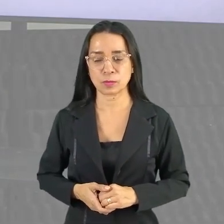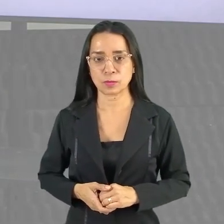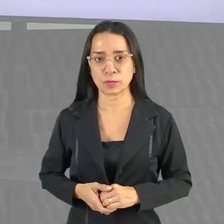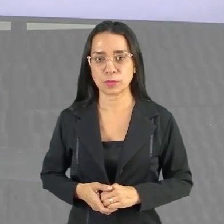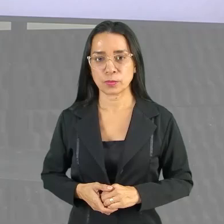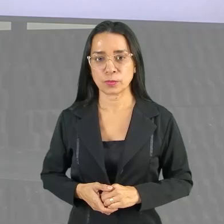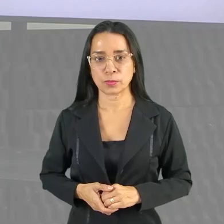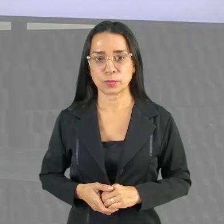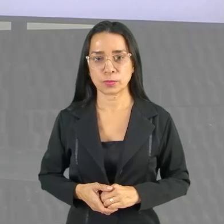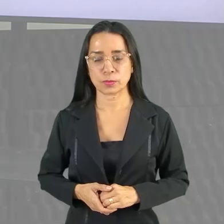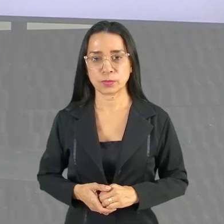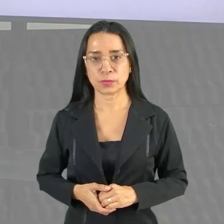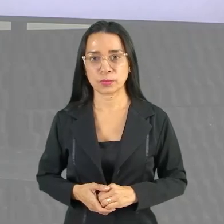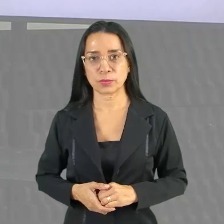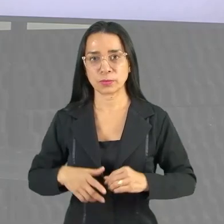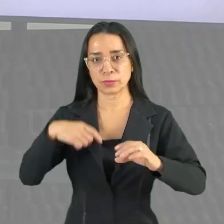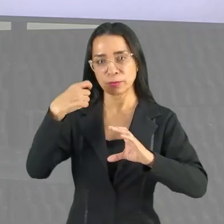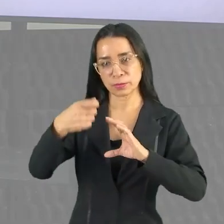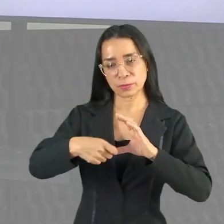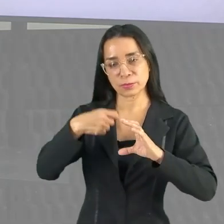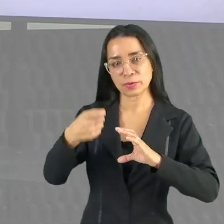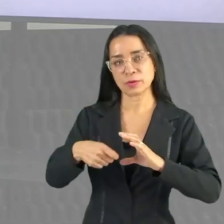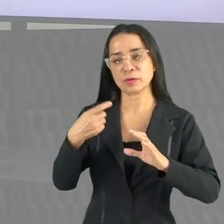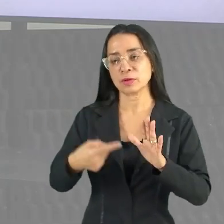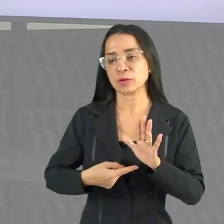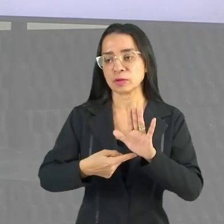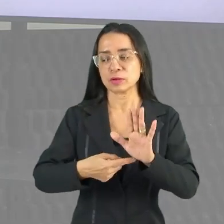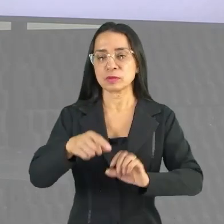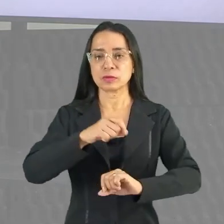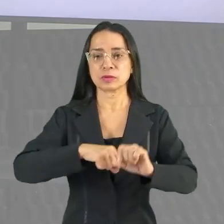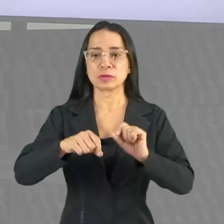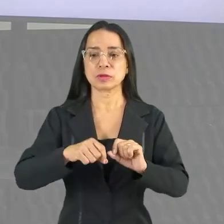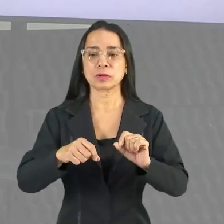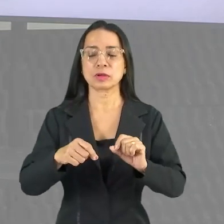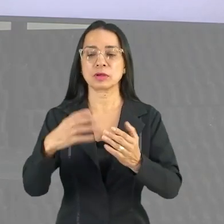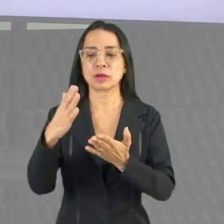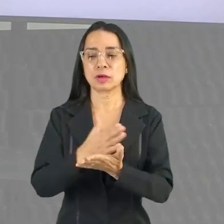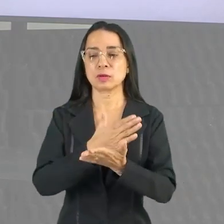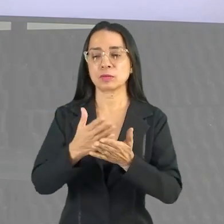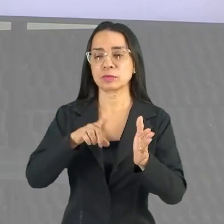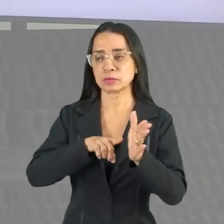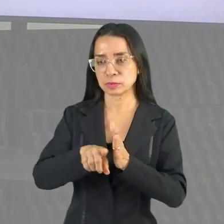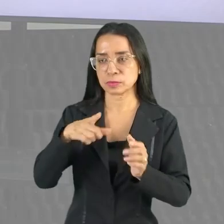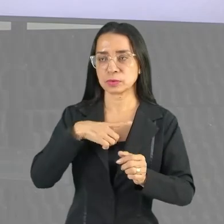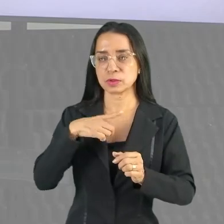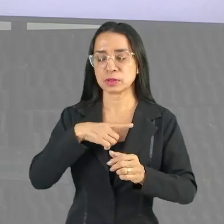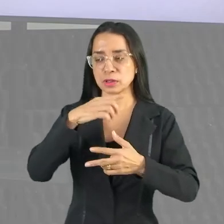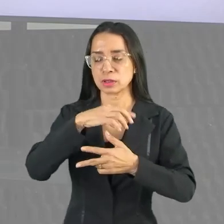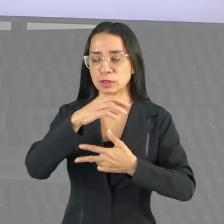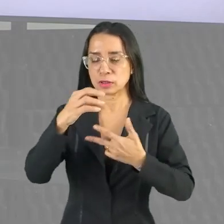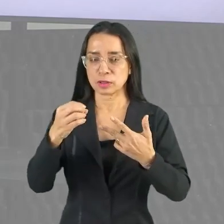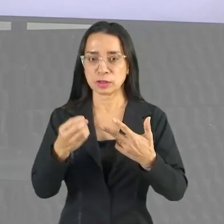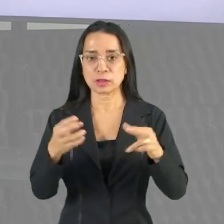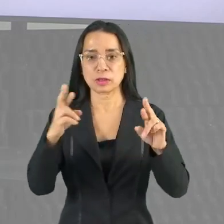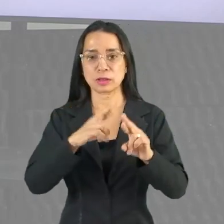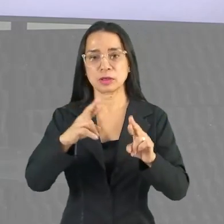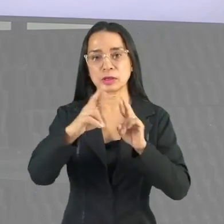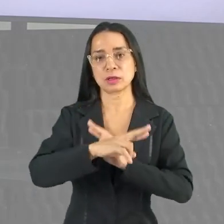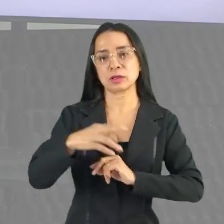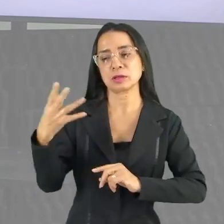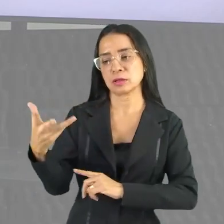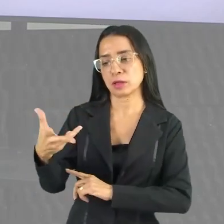E aí nesse vídeo a gente vai destacar algumas questões que caíram já no Enem em relação à